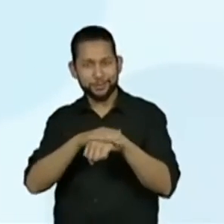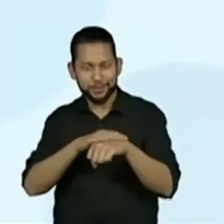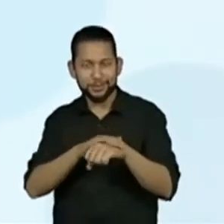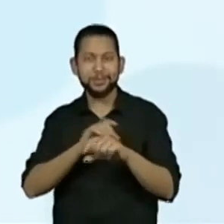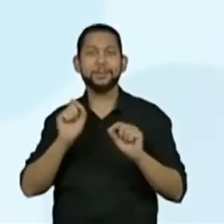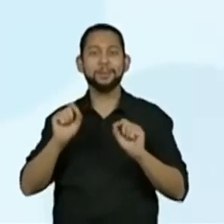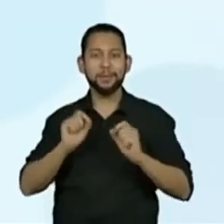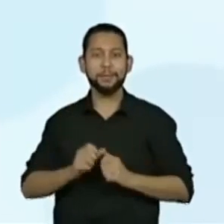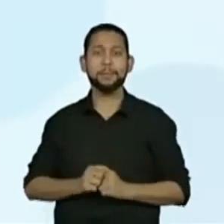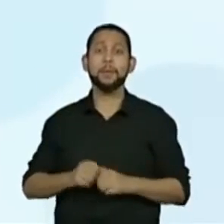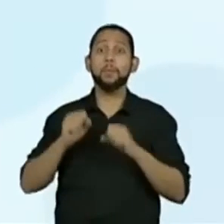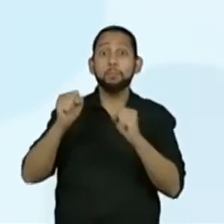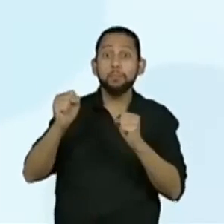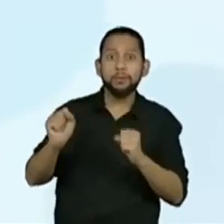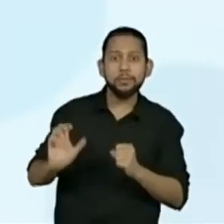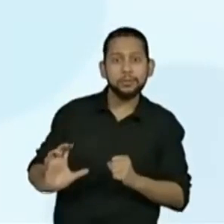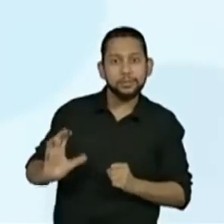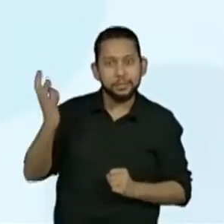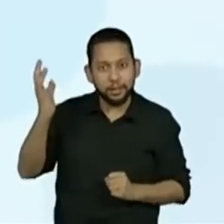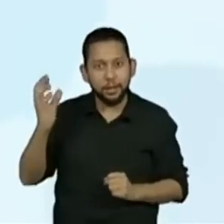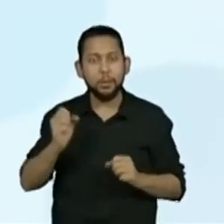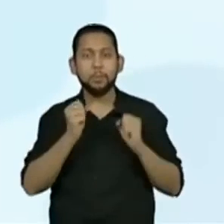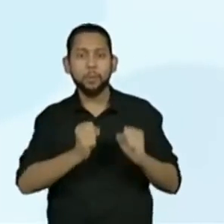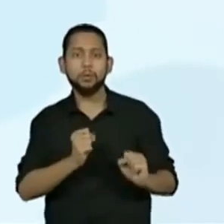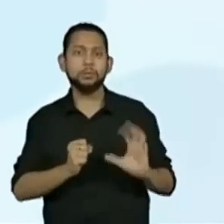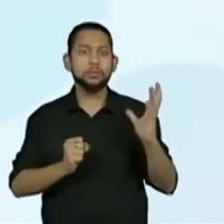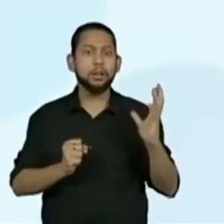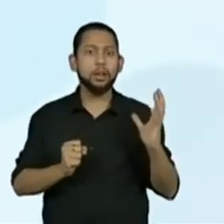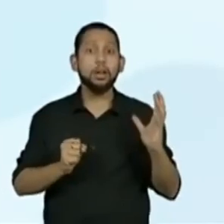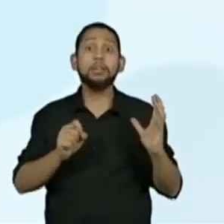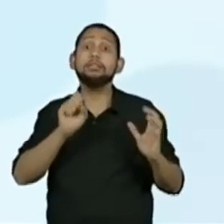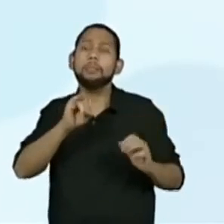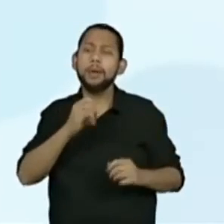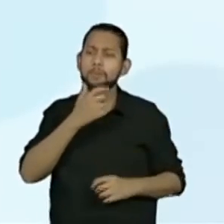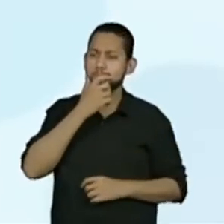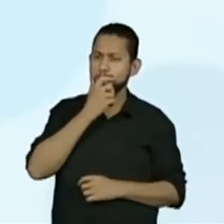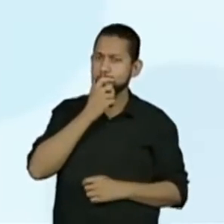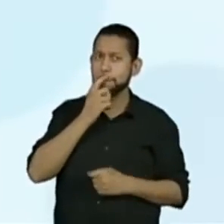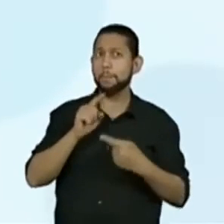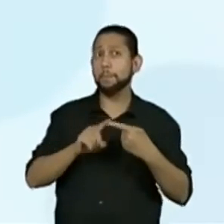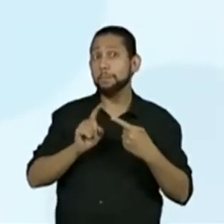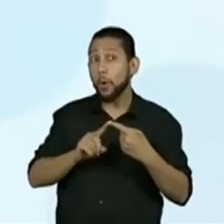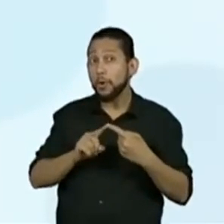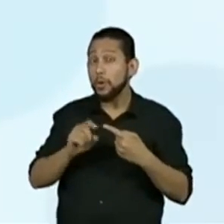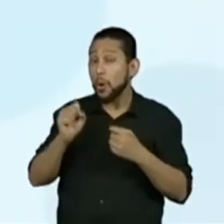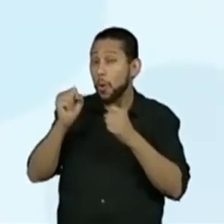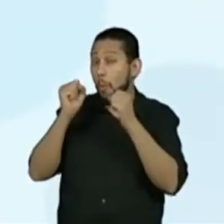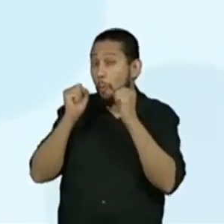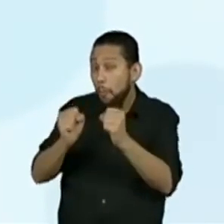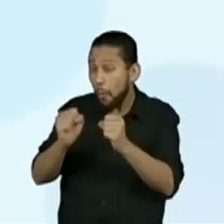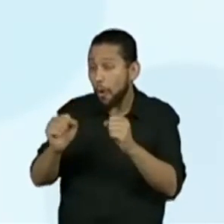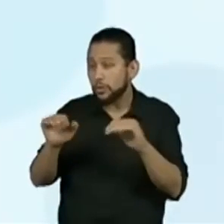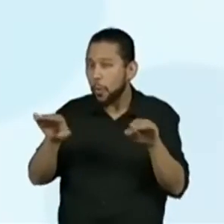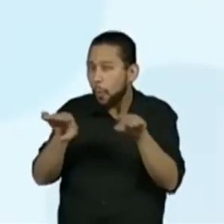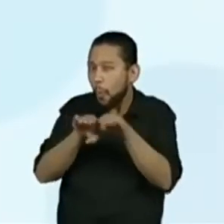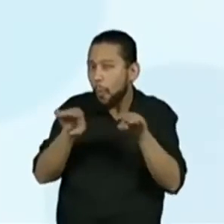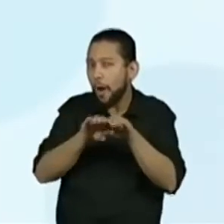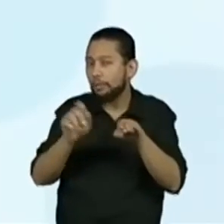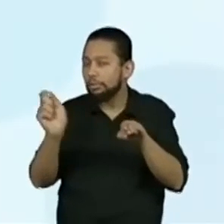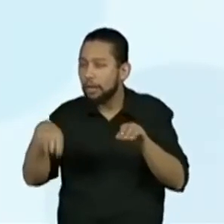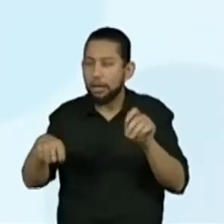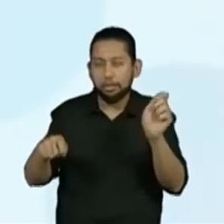probabilidades, possibilidades e chances equiprováveis, ok?